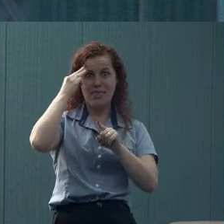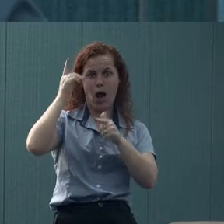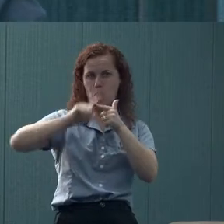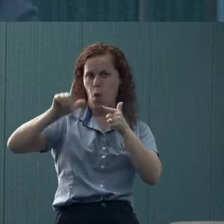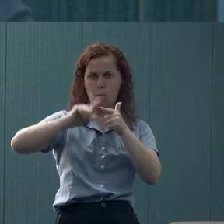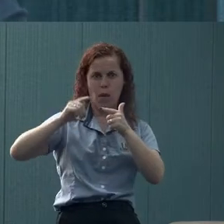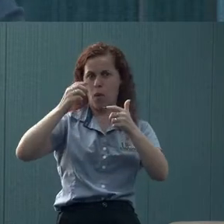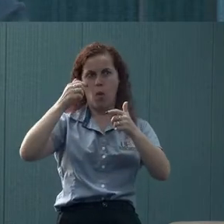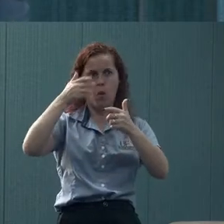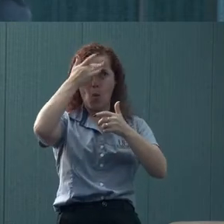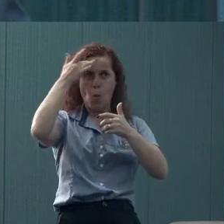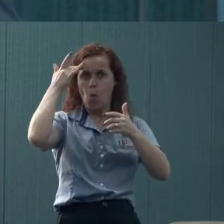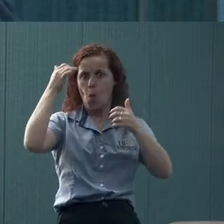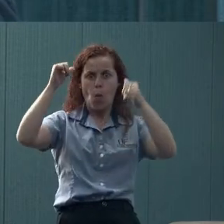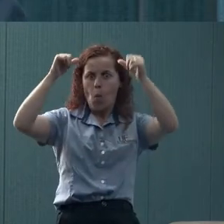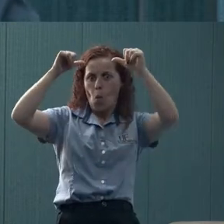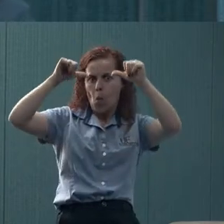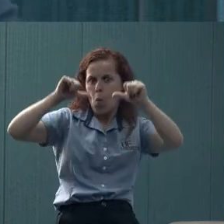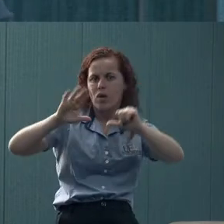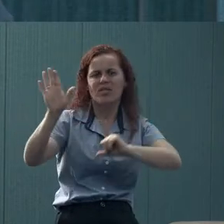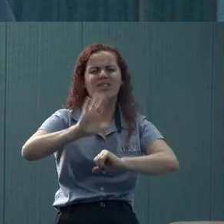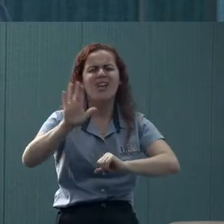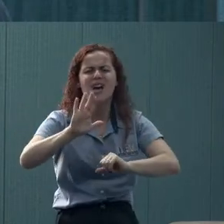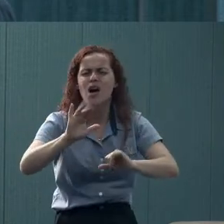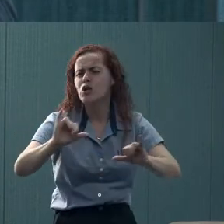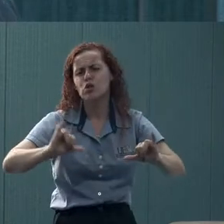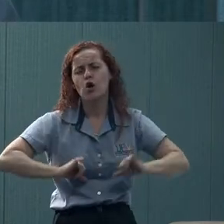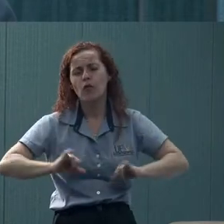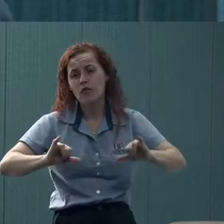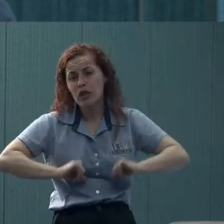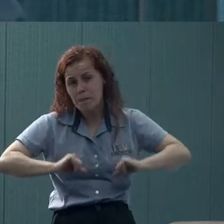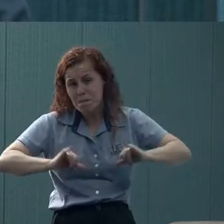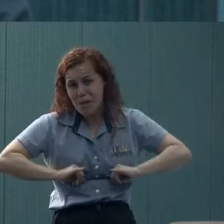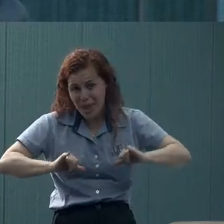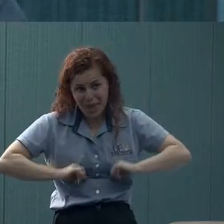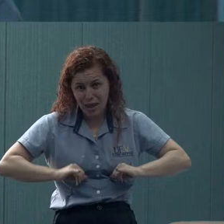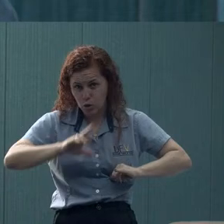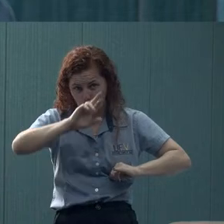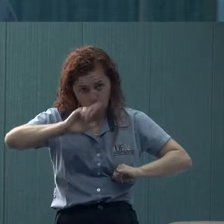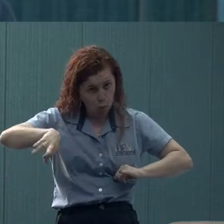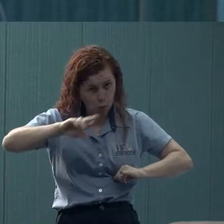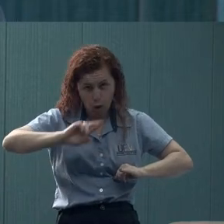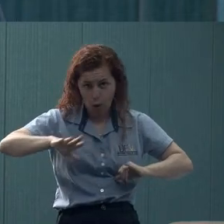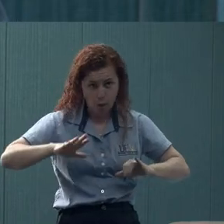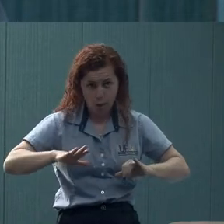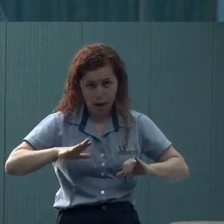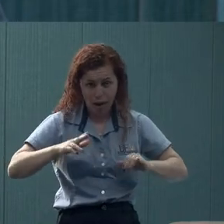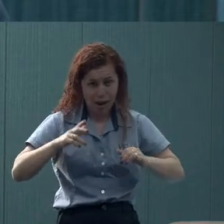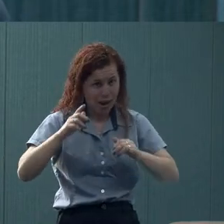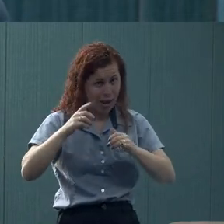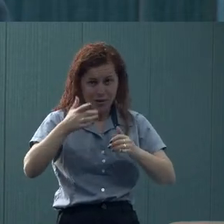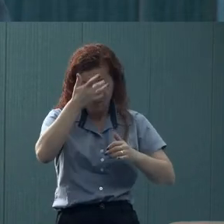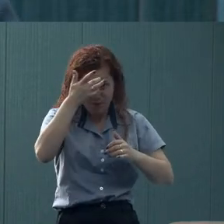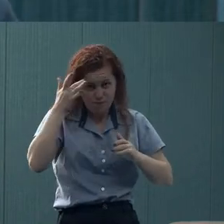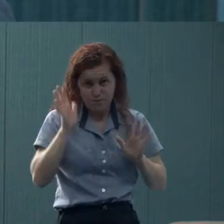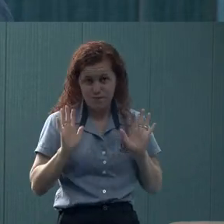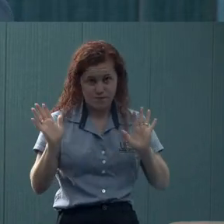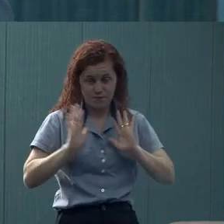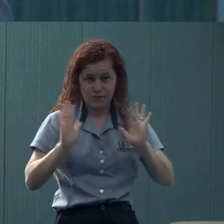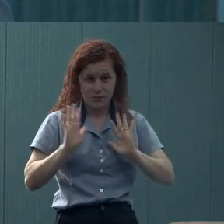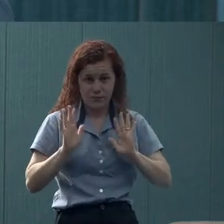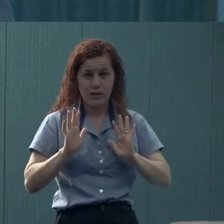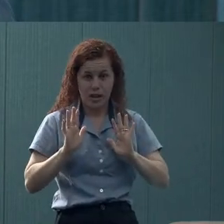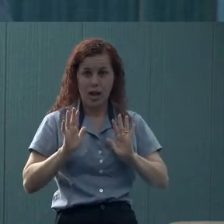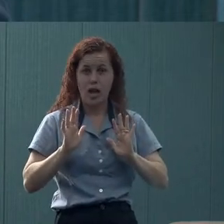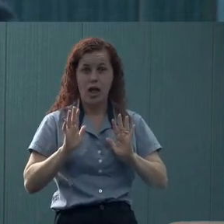um aumento, talvez, significativo do sofrimento. Mas sofrimento não é transtorno. Sofrimento é uma reação natural às coisas que